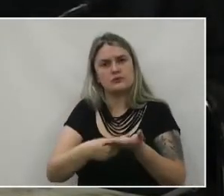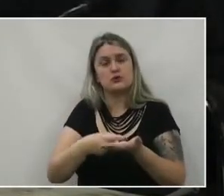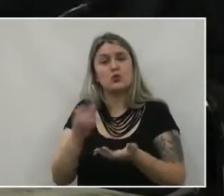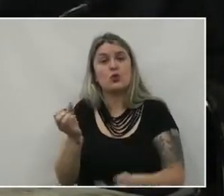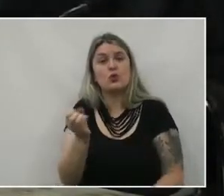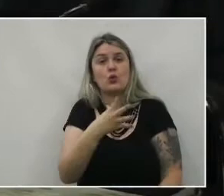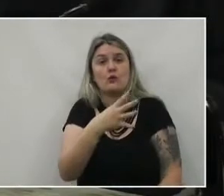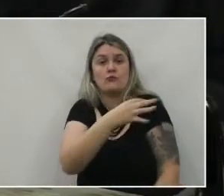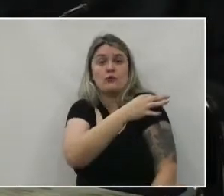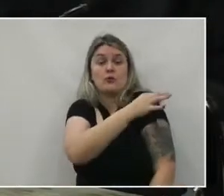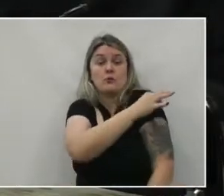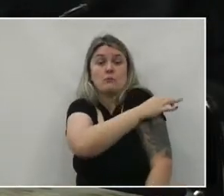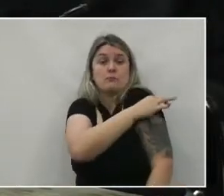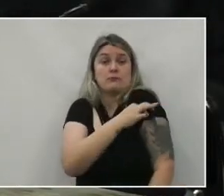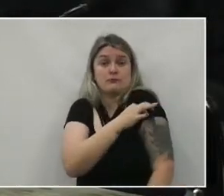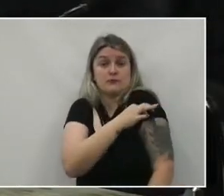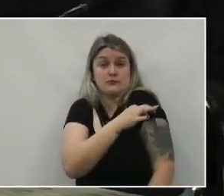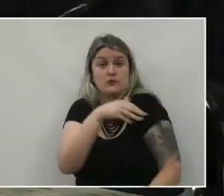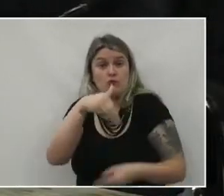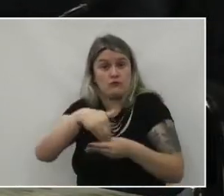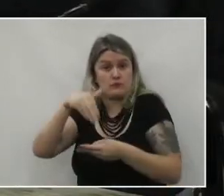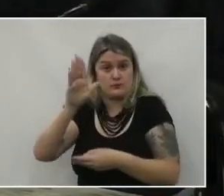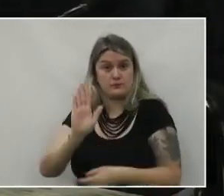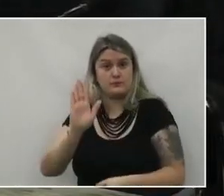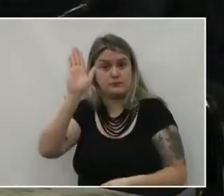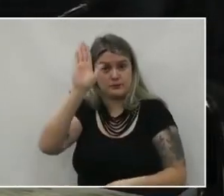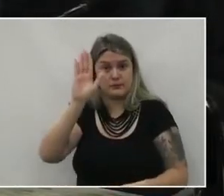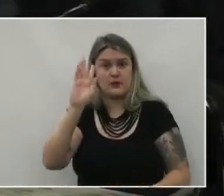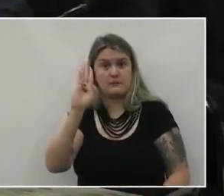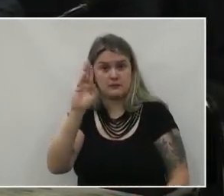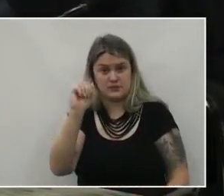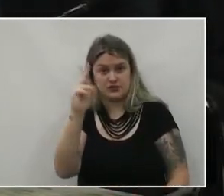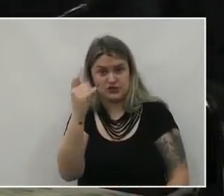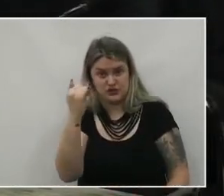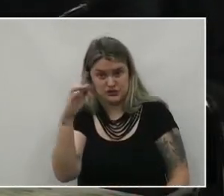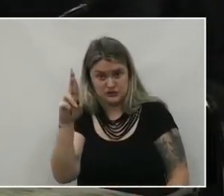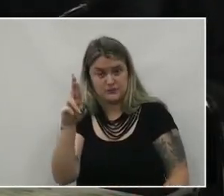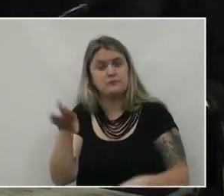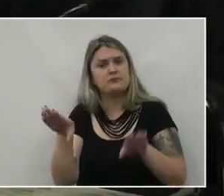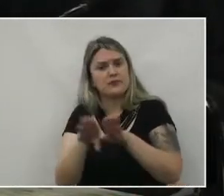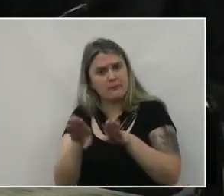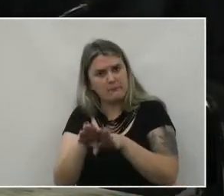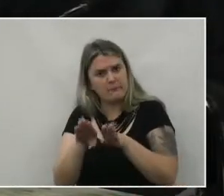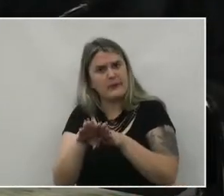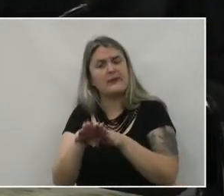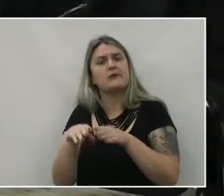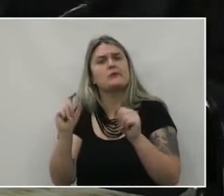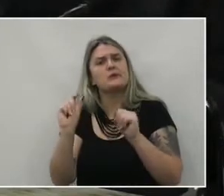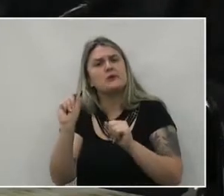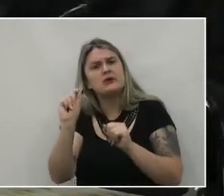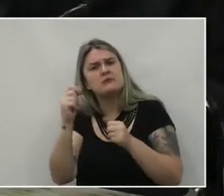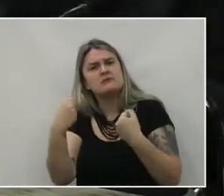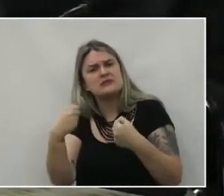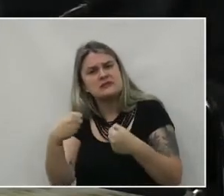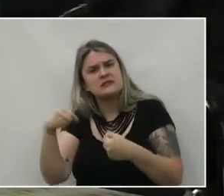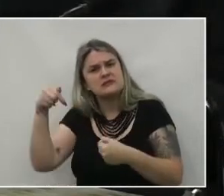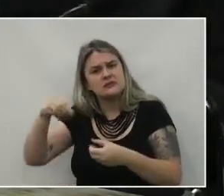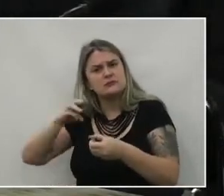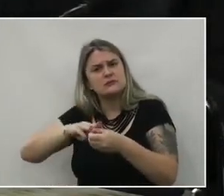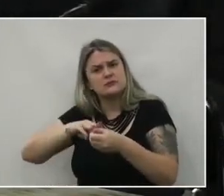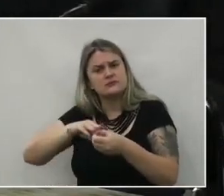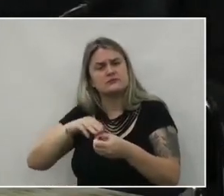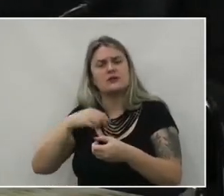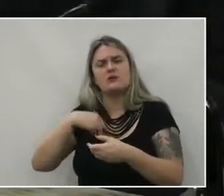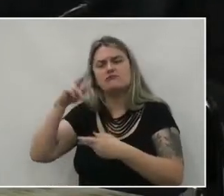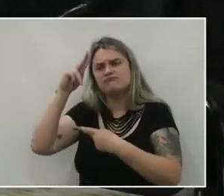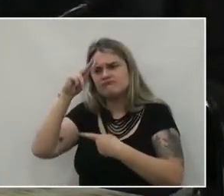Para a sequência E do desenvolvimento de obras E as necessidades Do município de União da Vitória Então aqui O